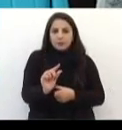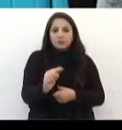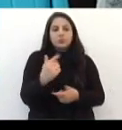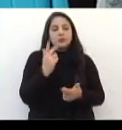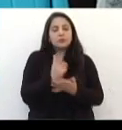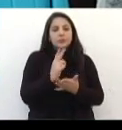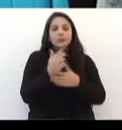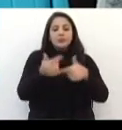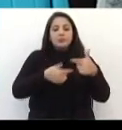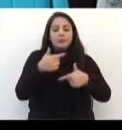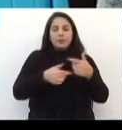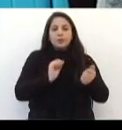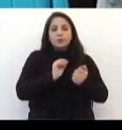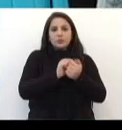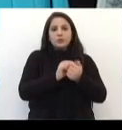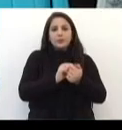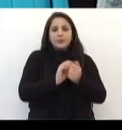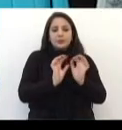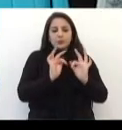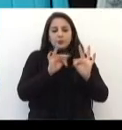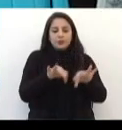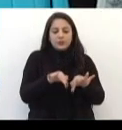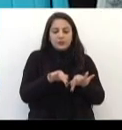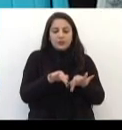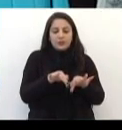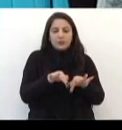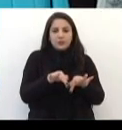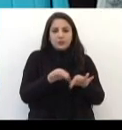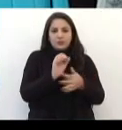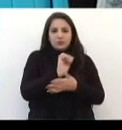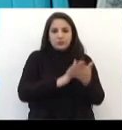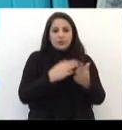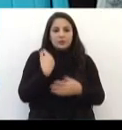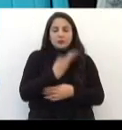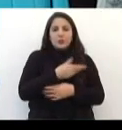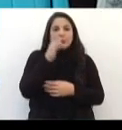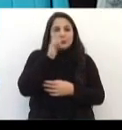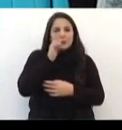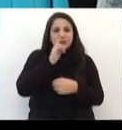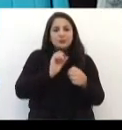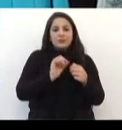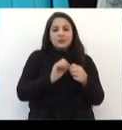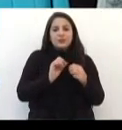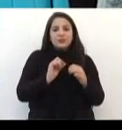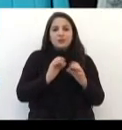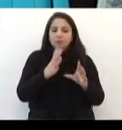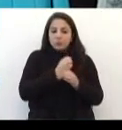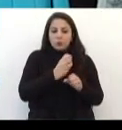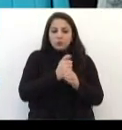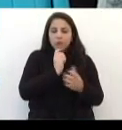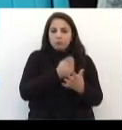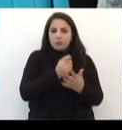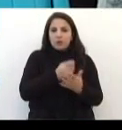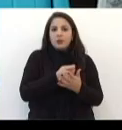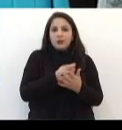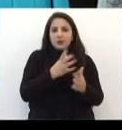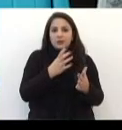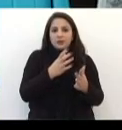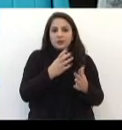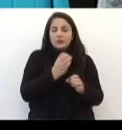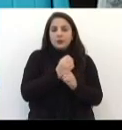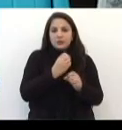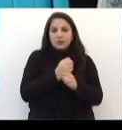gente sempre trabalha em conjunto para que, ao final do exercício, nós tenhamos todas as contas pagas e o orçamento